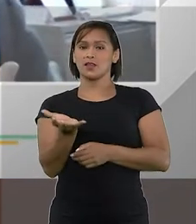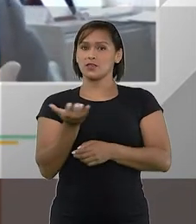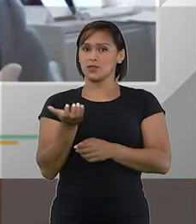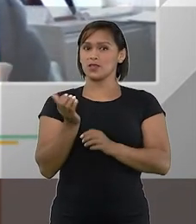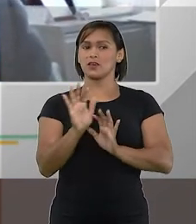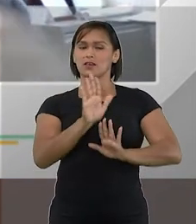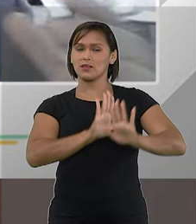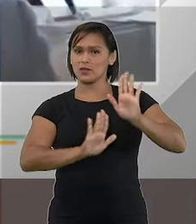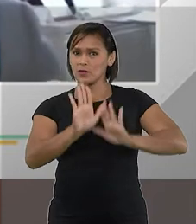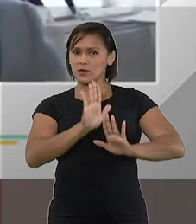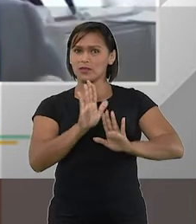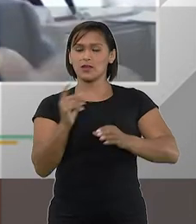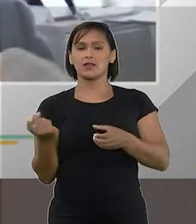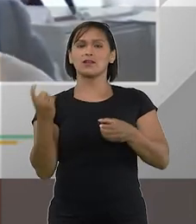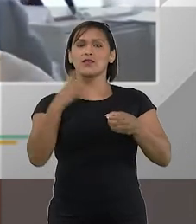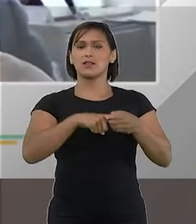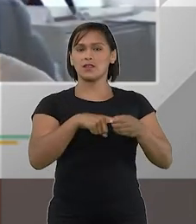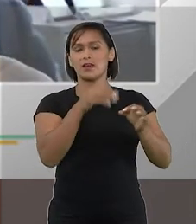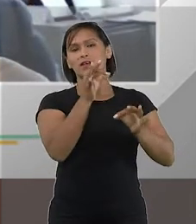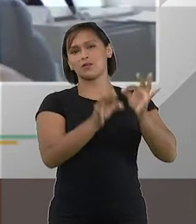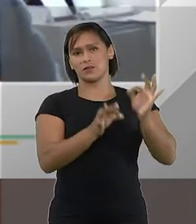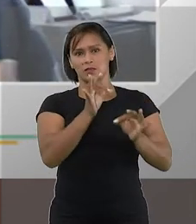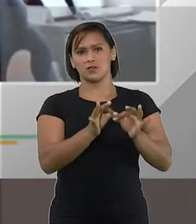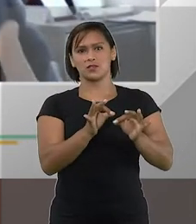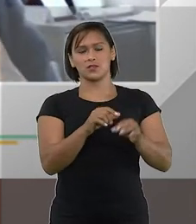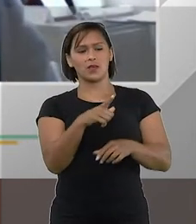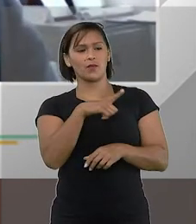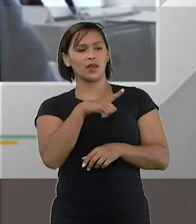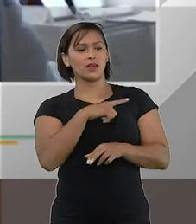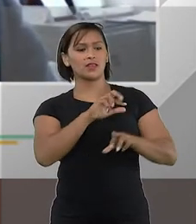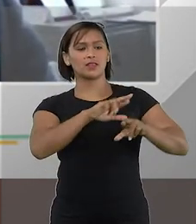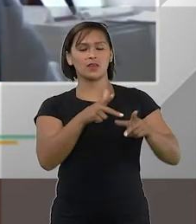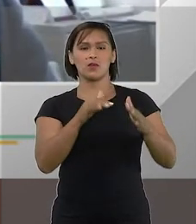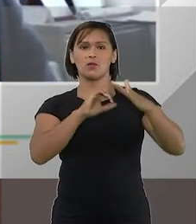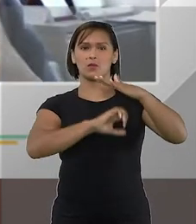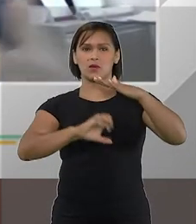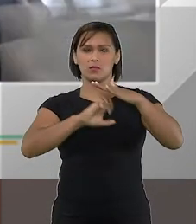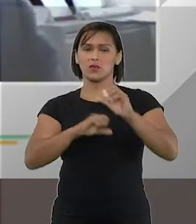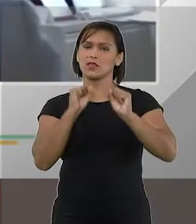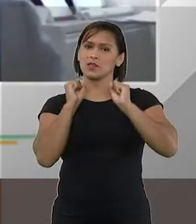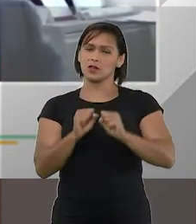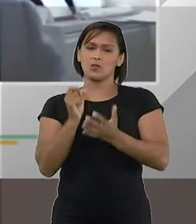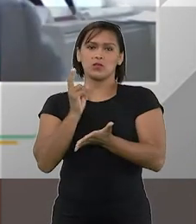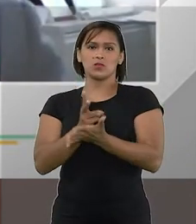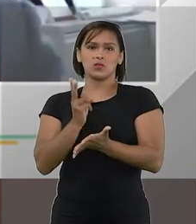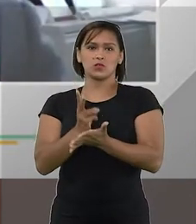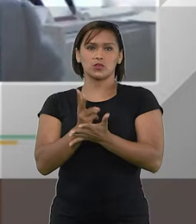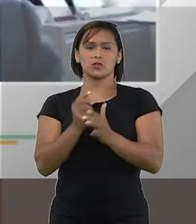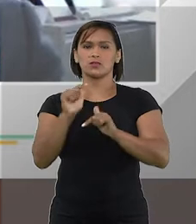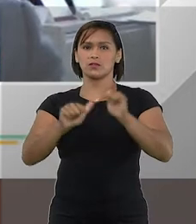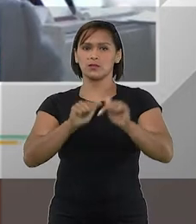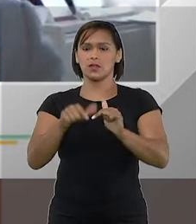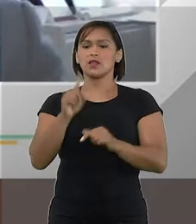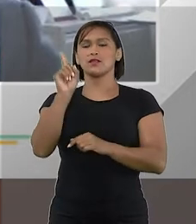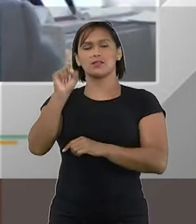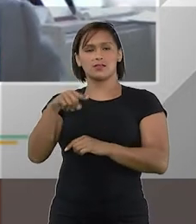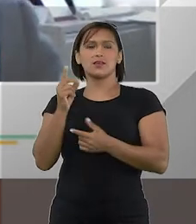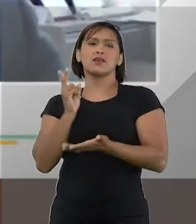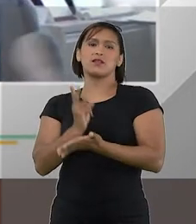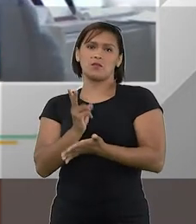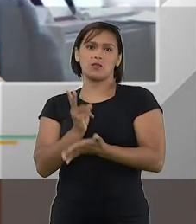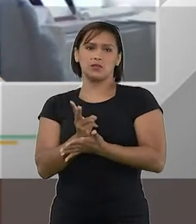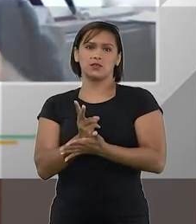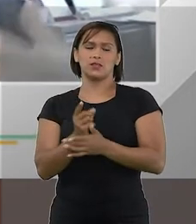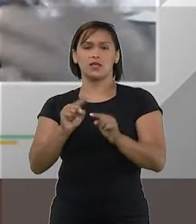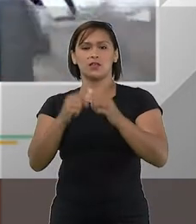busca preservar. Na recuperação judicial, nós temos uma empresa que ainda pode continuar funcionando, ela é viável,